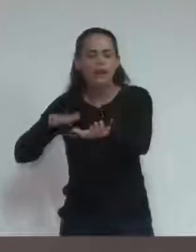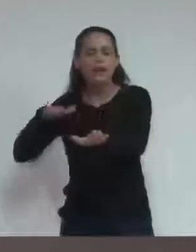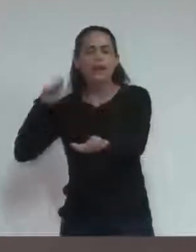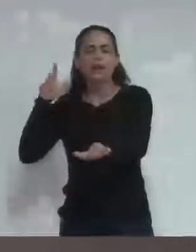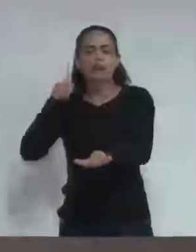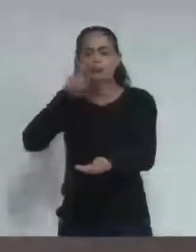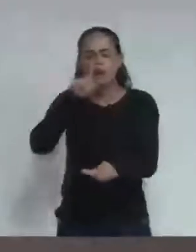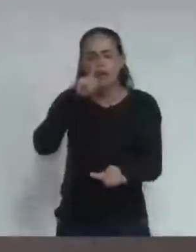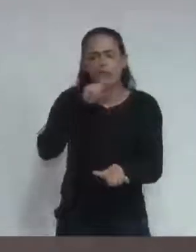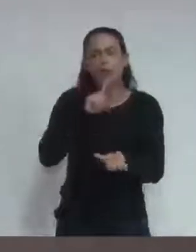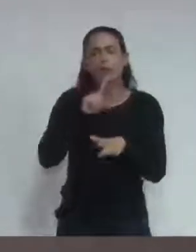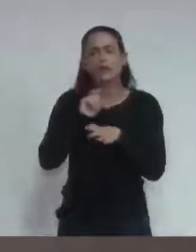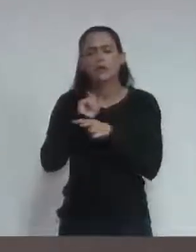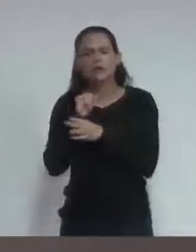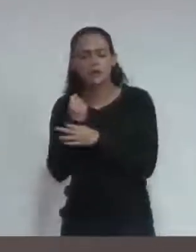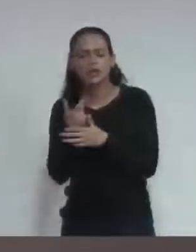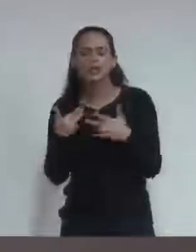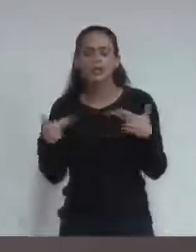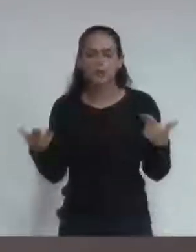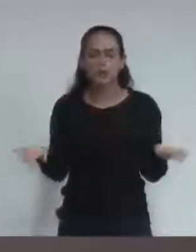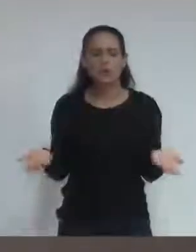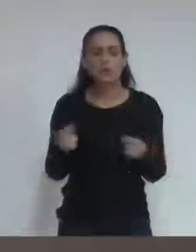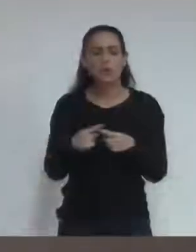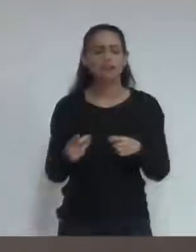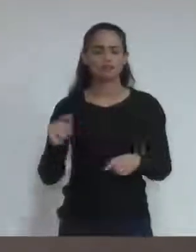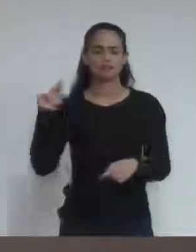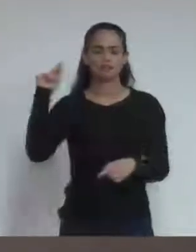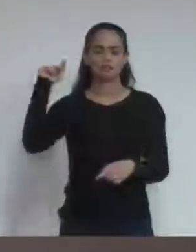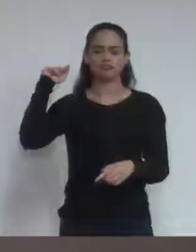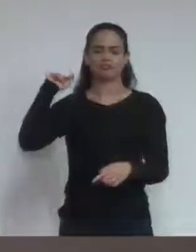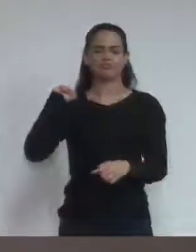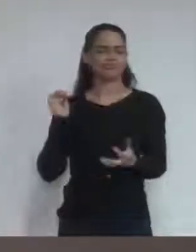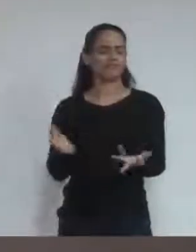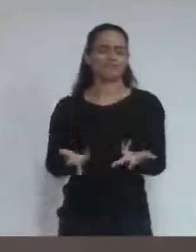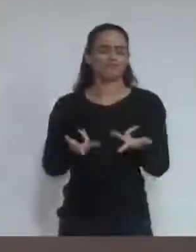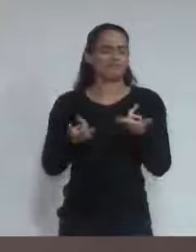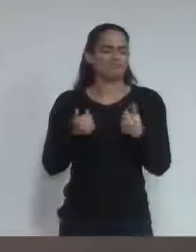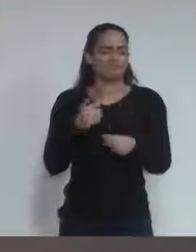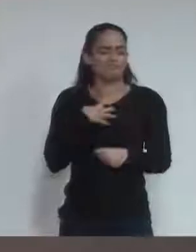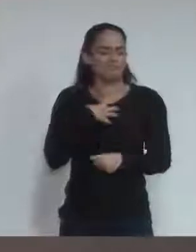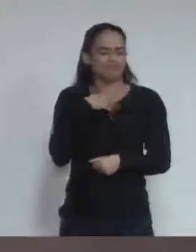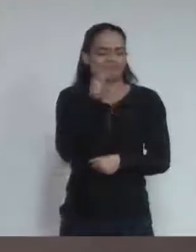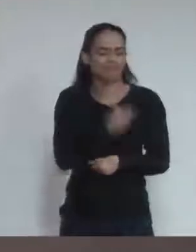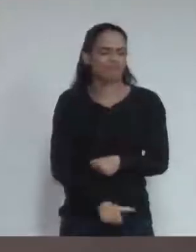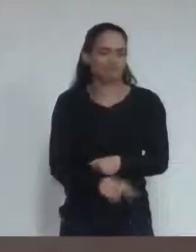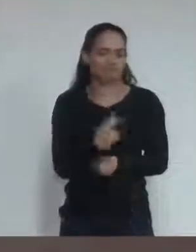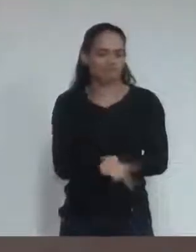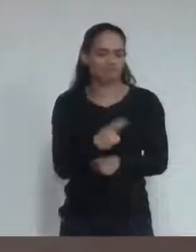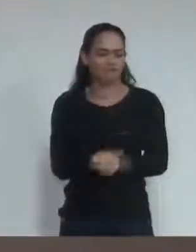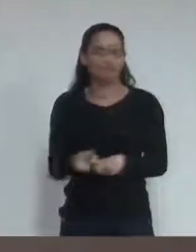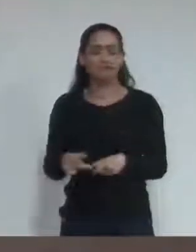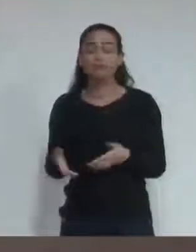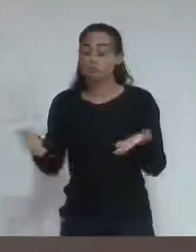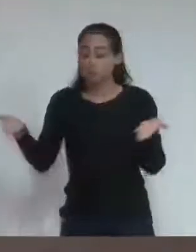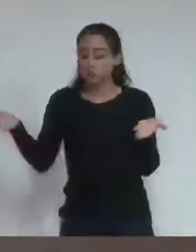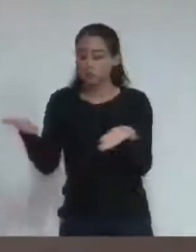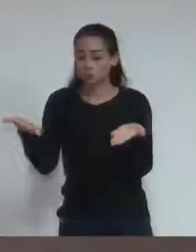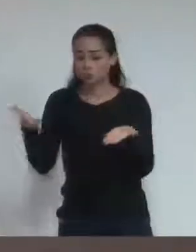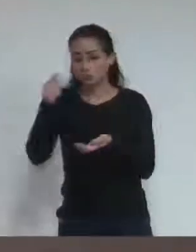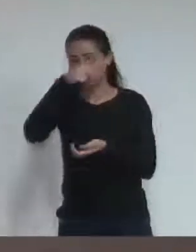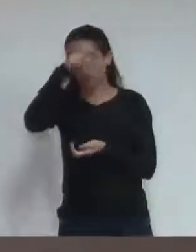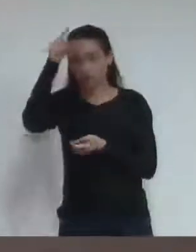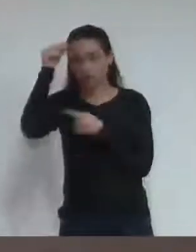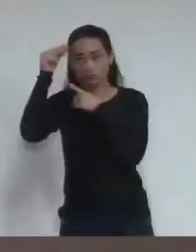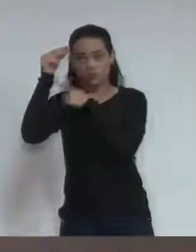Nós temos, sim, várias pessoas do município que se faz isso. E, hoje, o poder público, ele tem uma arrecadação que é